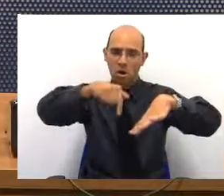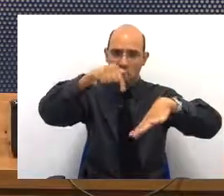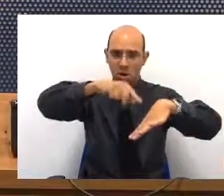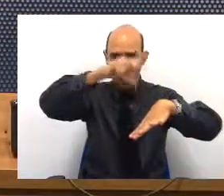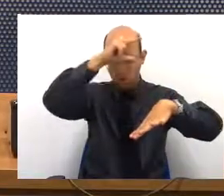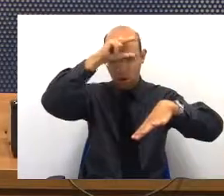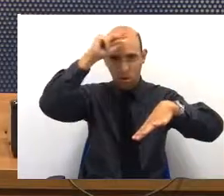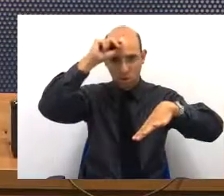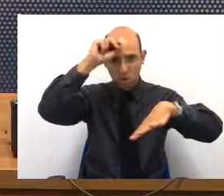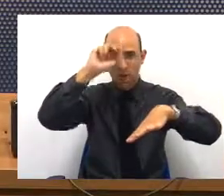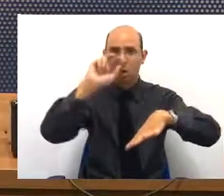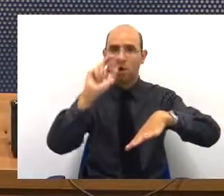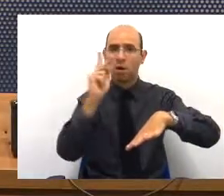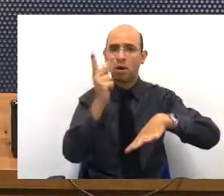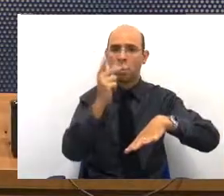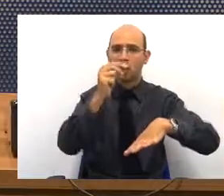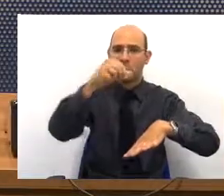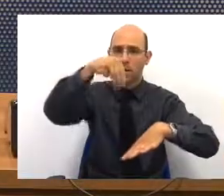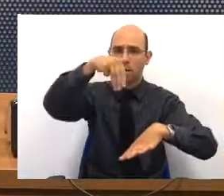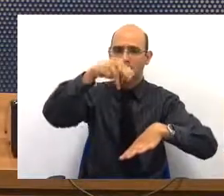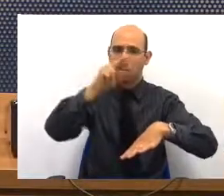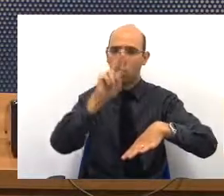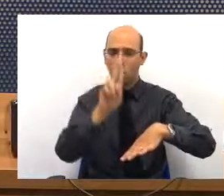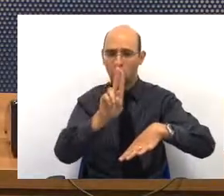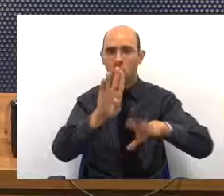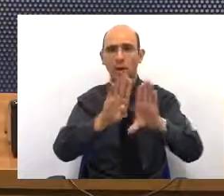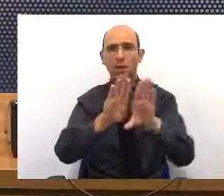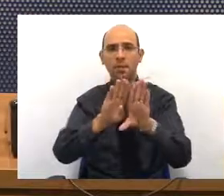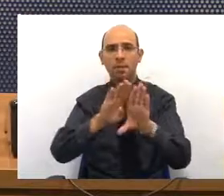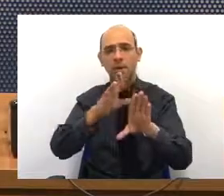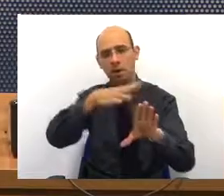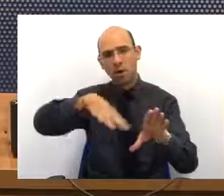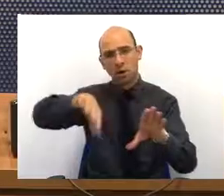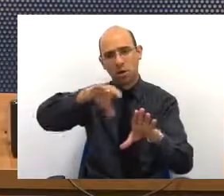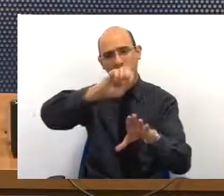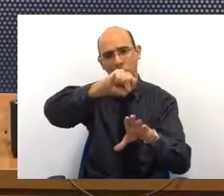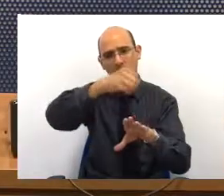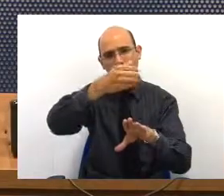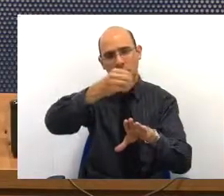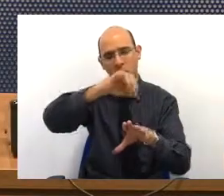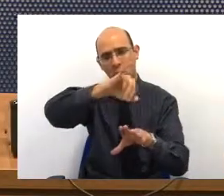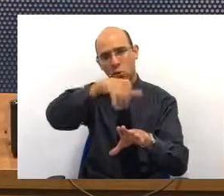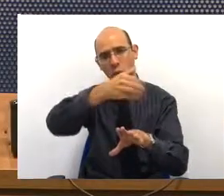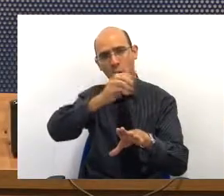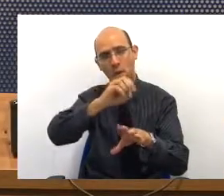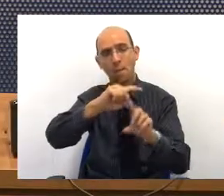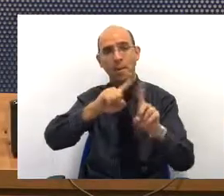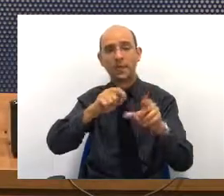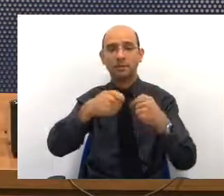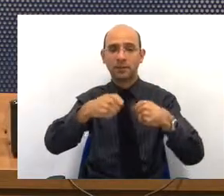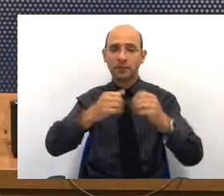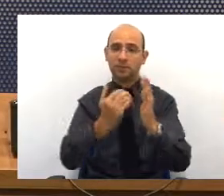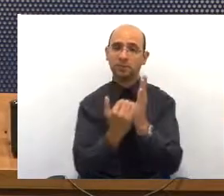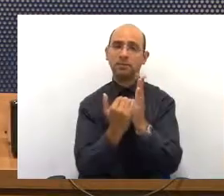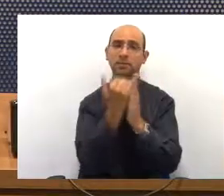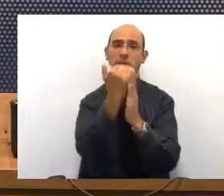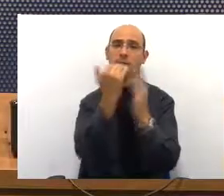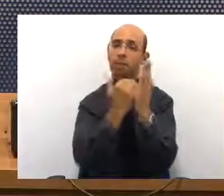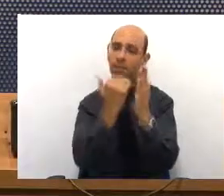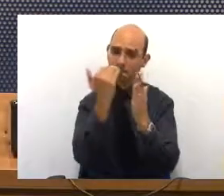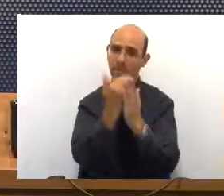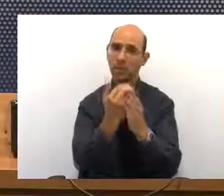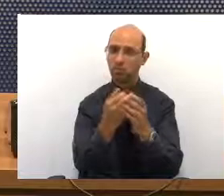HMIU. E agora tem no São João. Mas tem que aumentar muito mais, tem razão.